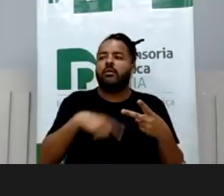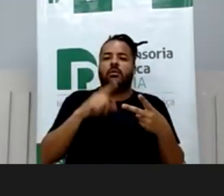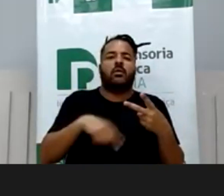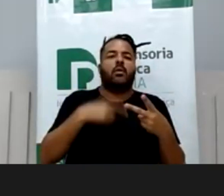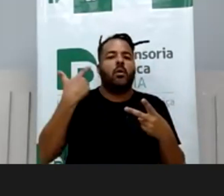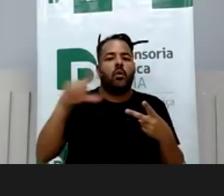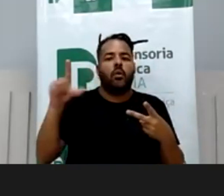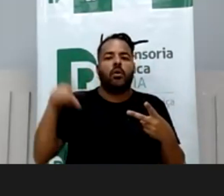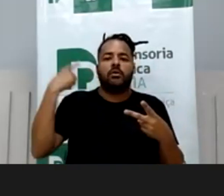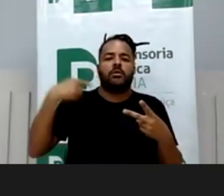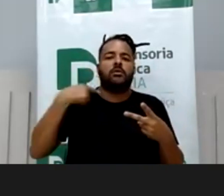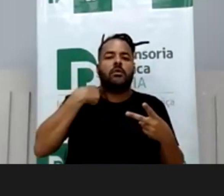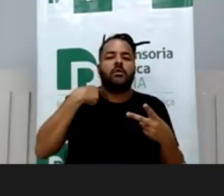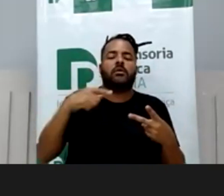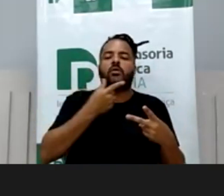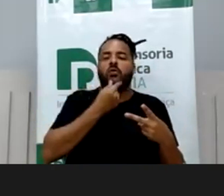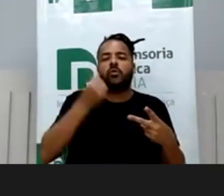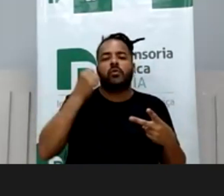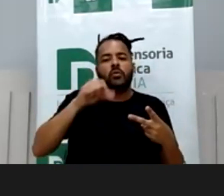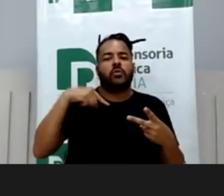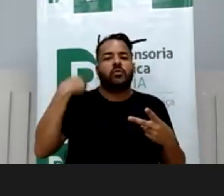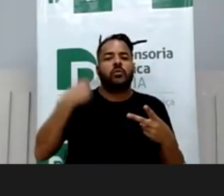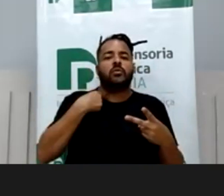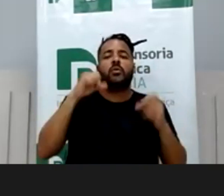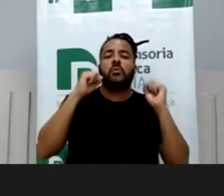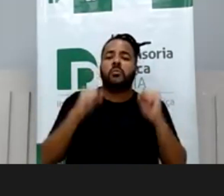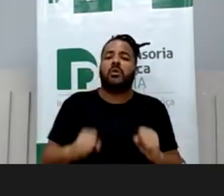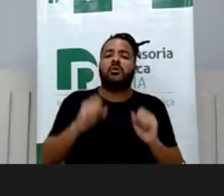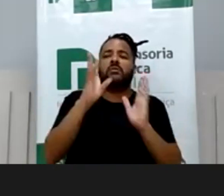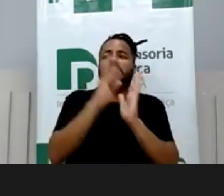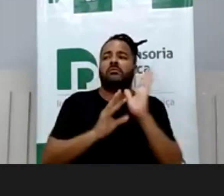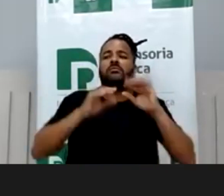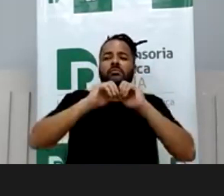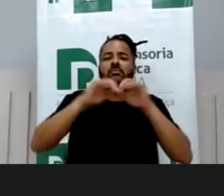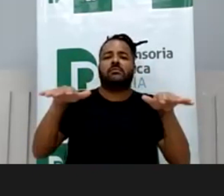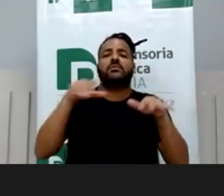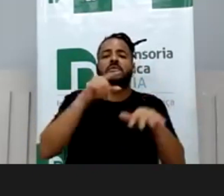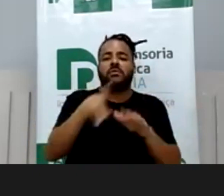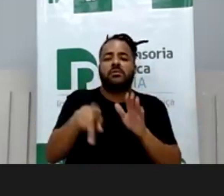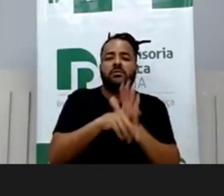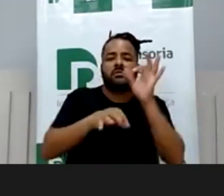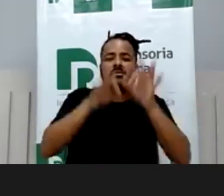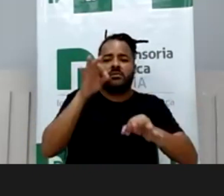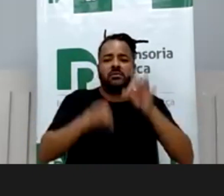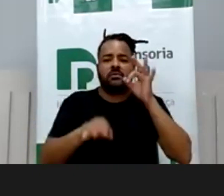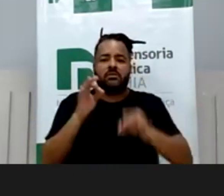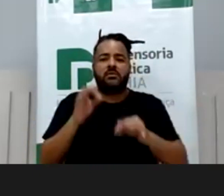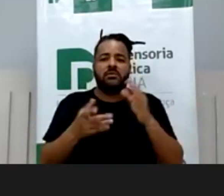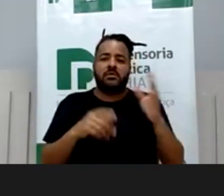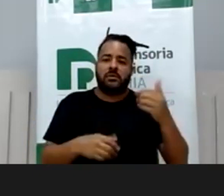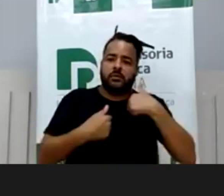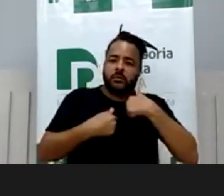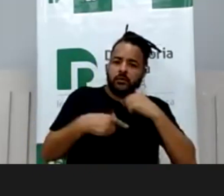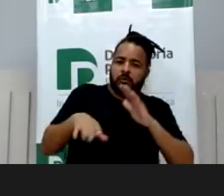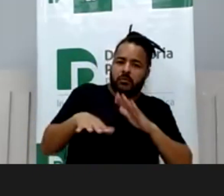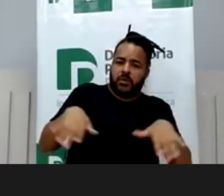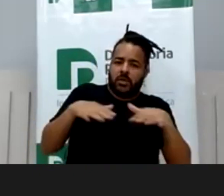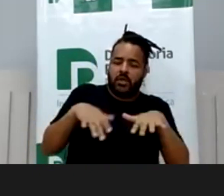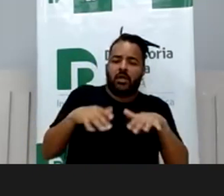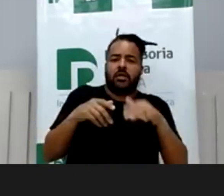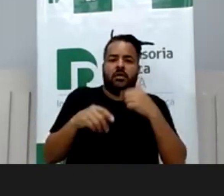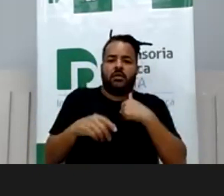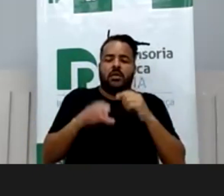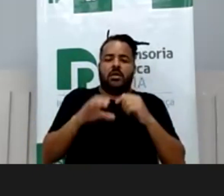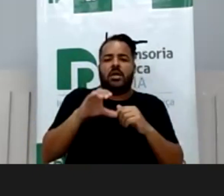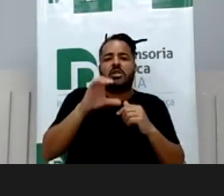advogada criminalista ou um outro advogado que possa falar de charity na perspectiva criminal. Criminal não é minha área, eu tenho algum conhecimento e posso